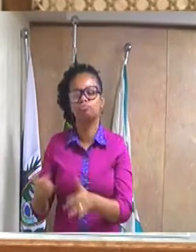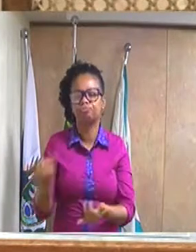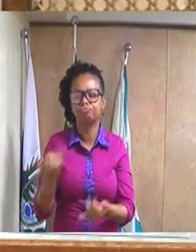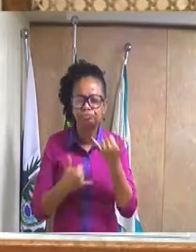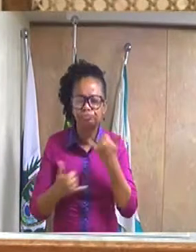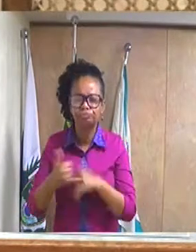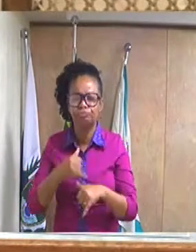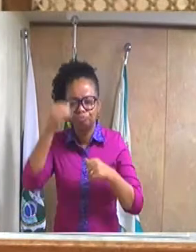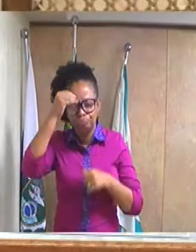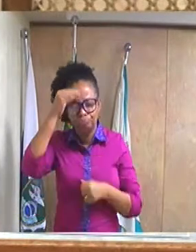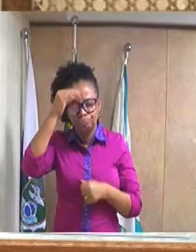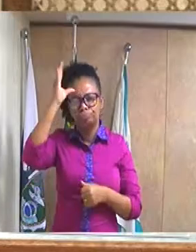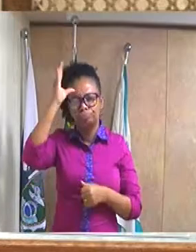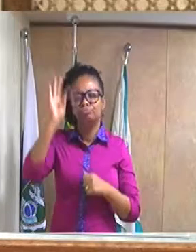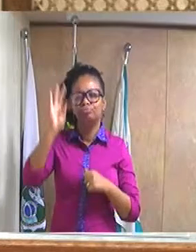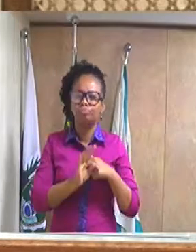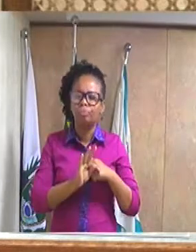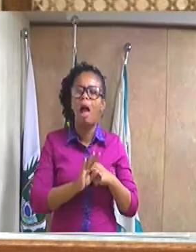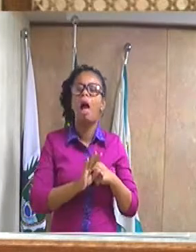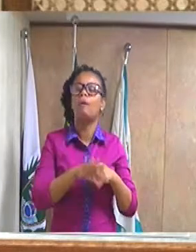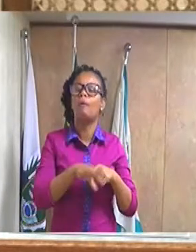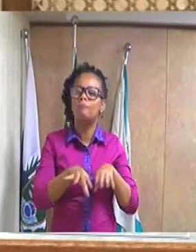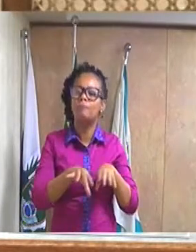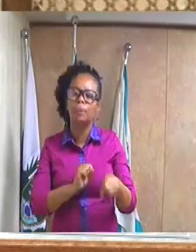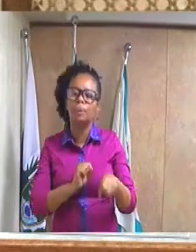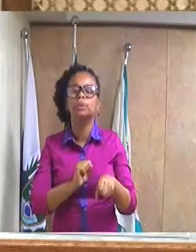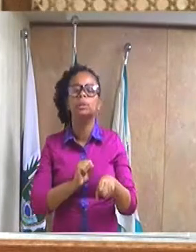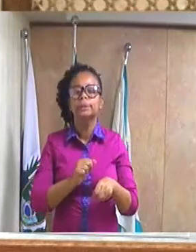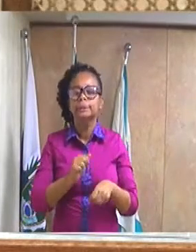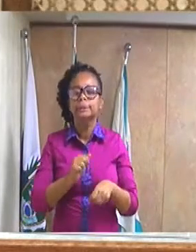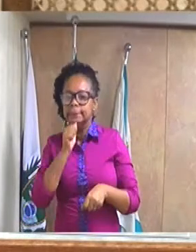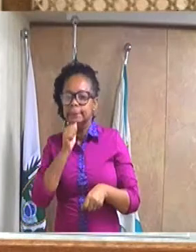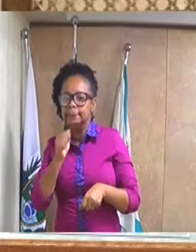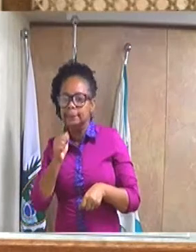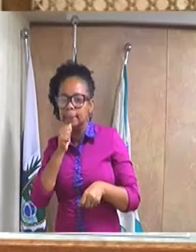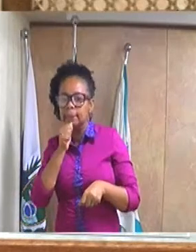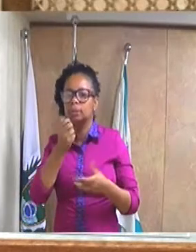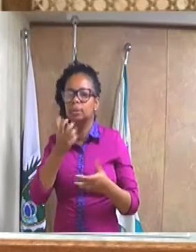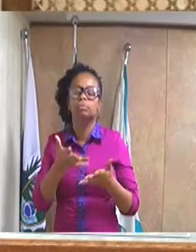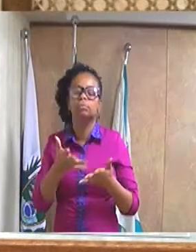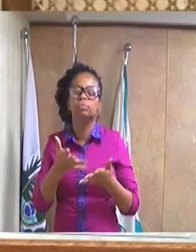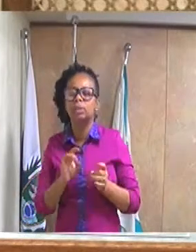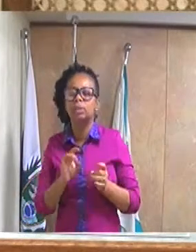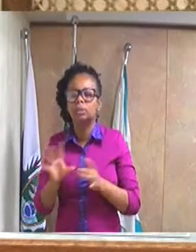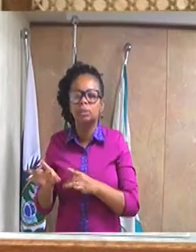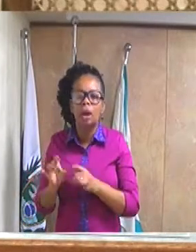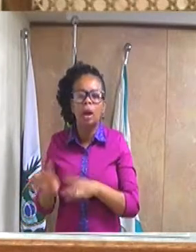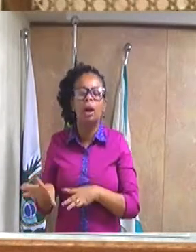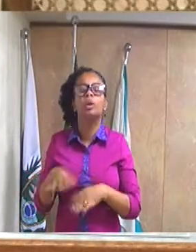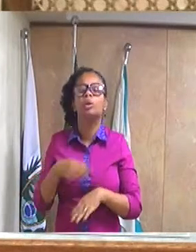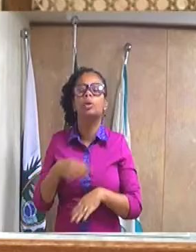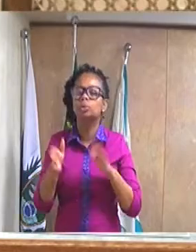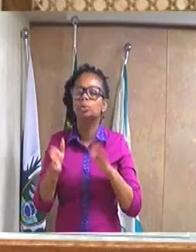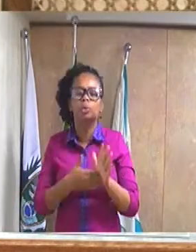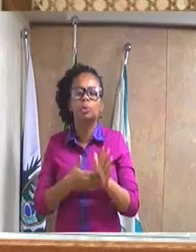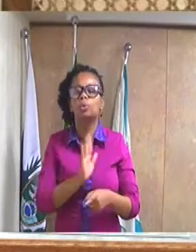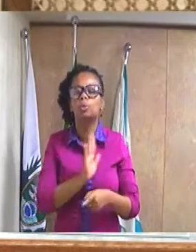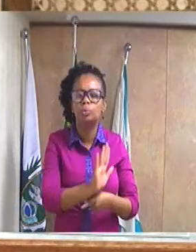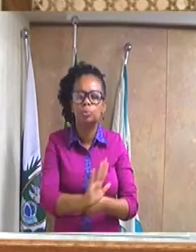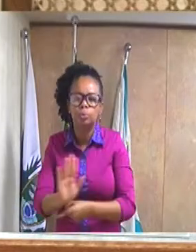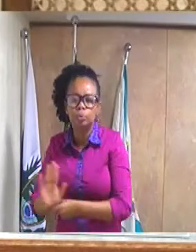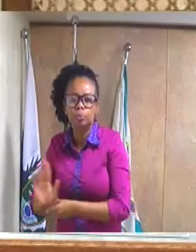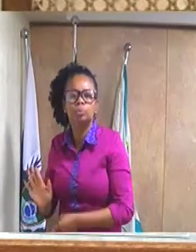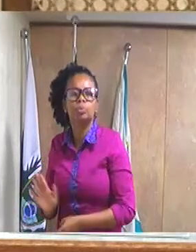formação técnica, sem abdicar das demonstrações de humanidade e empatia ao assistir